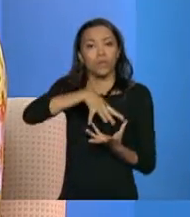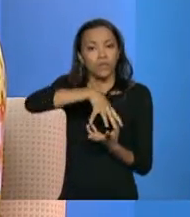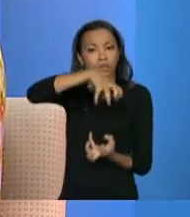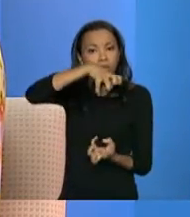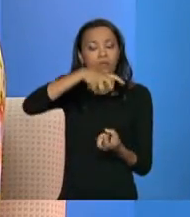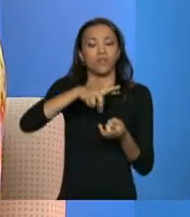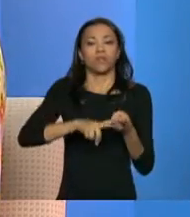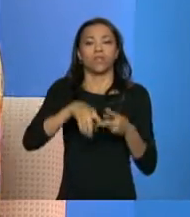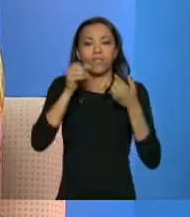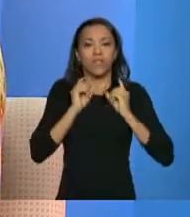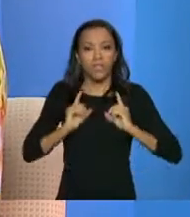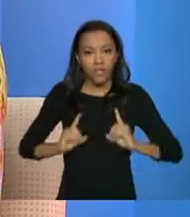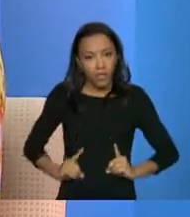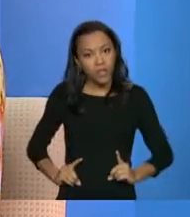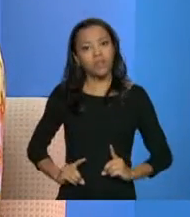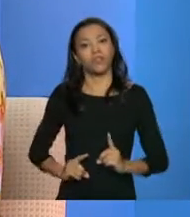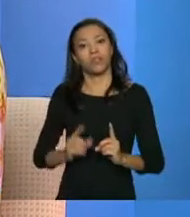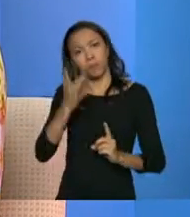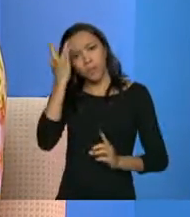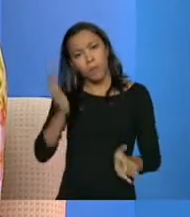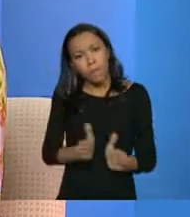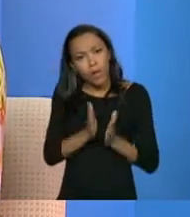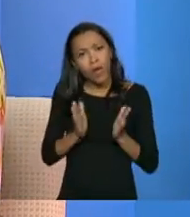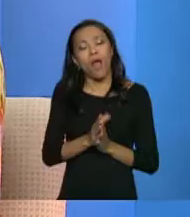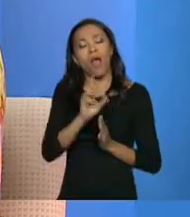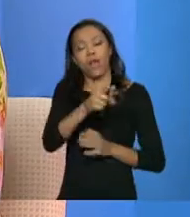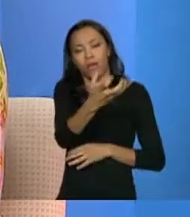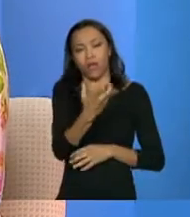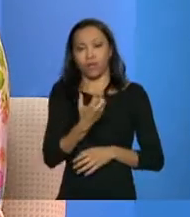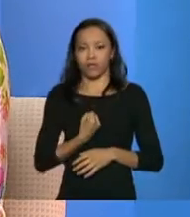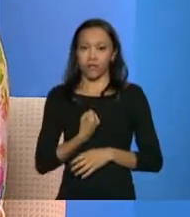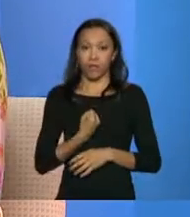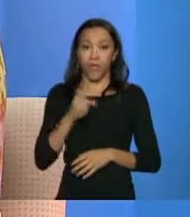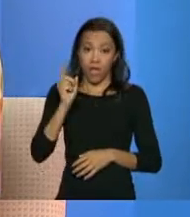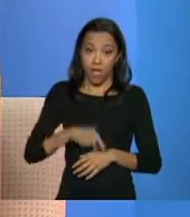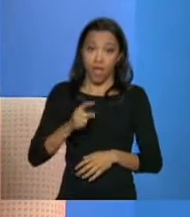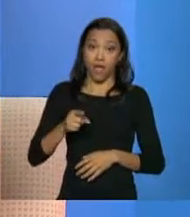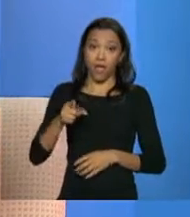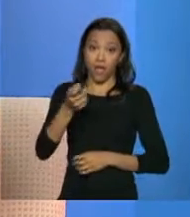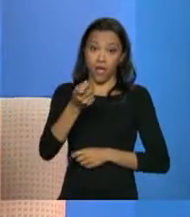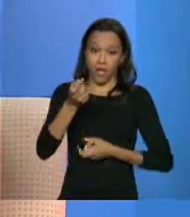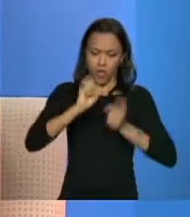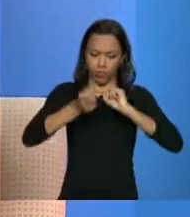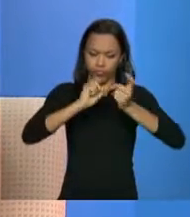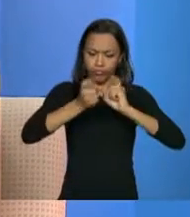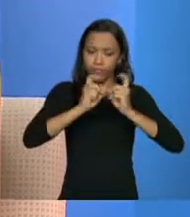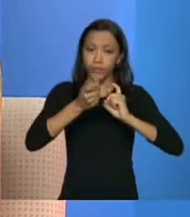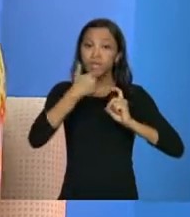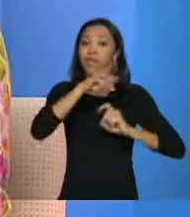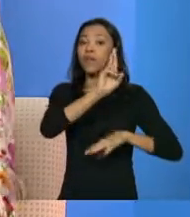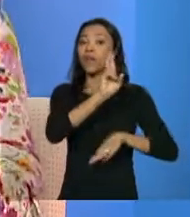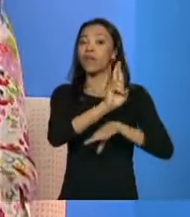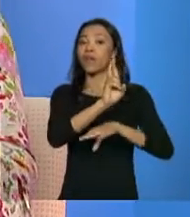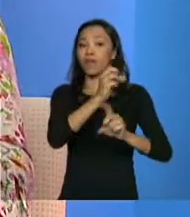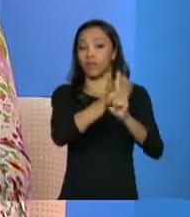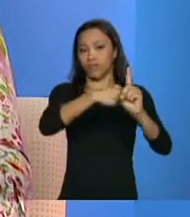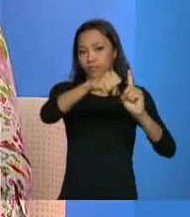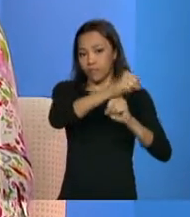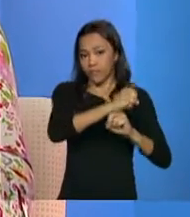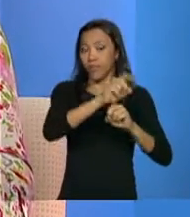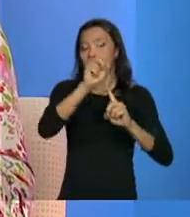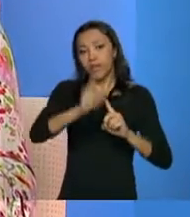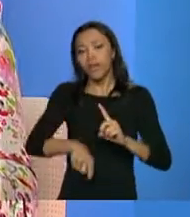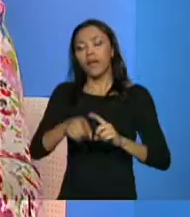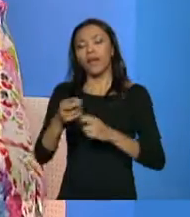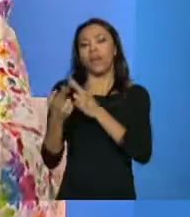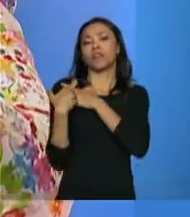E ele é também gerido pela Assistência Social, mas operado pelo INSS. Como ele é operado pelo